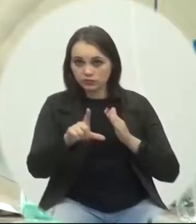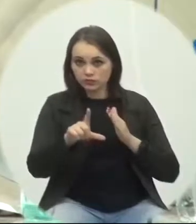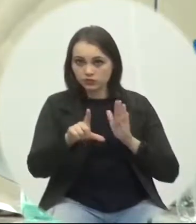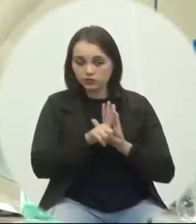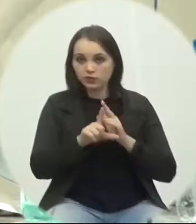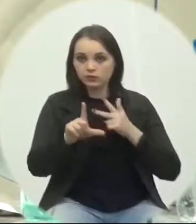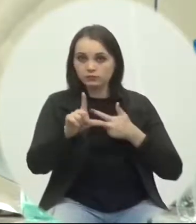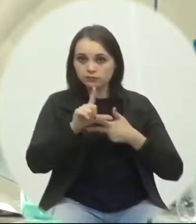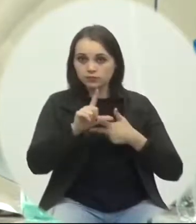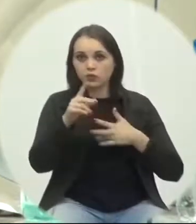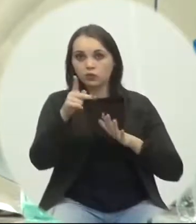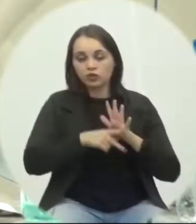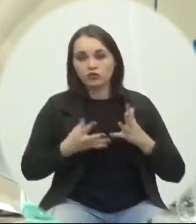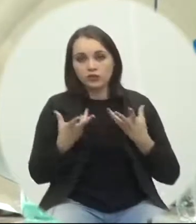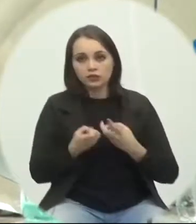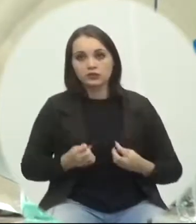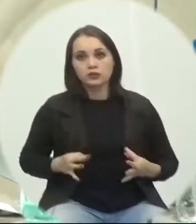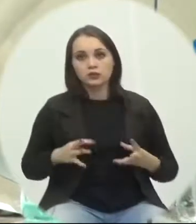unanimidade.